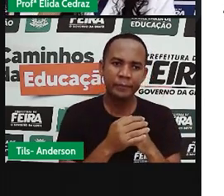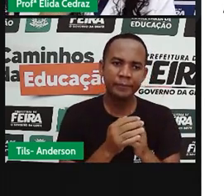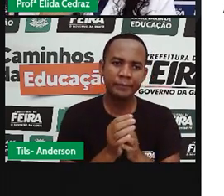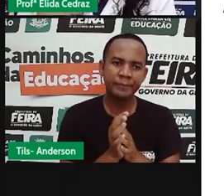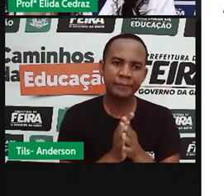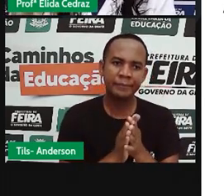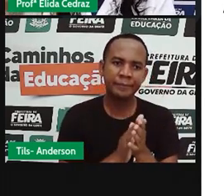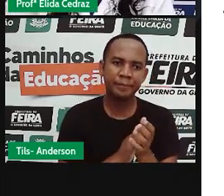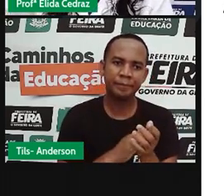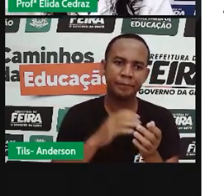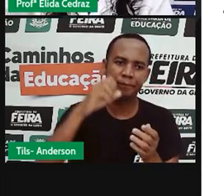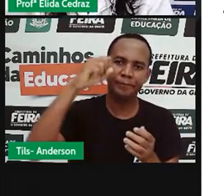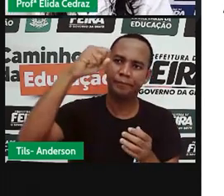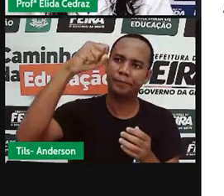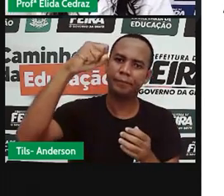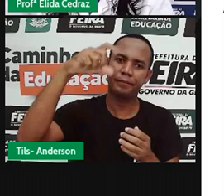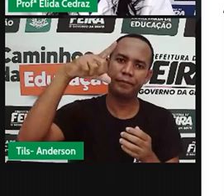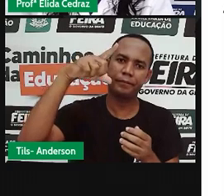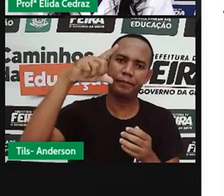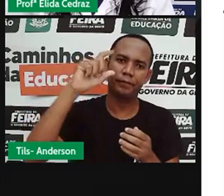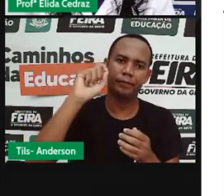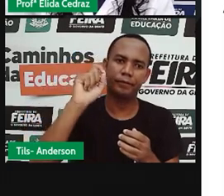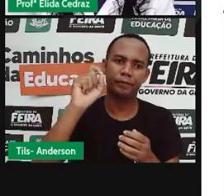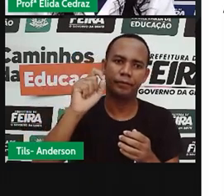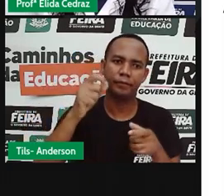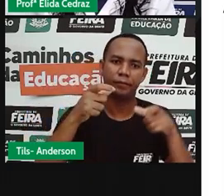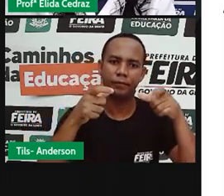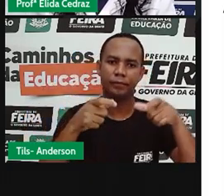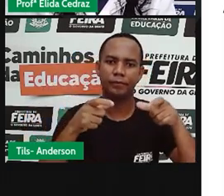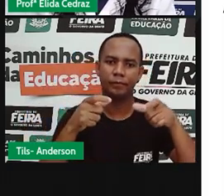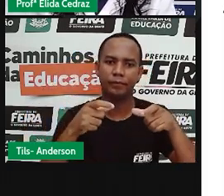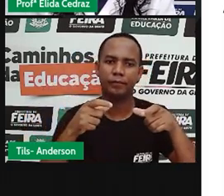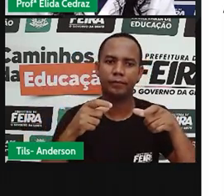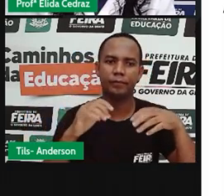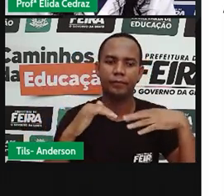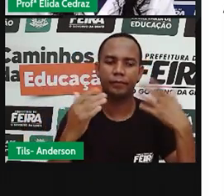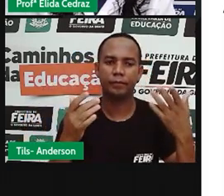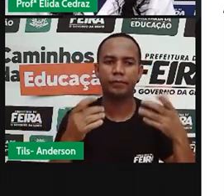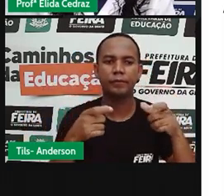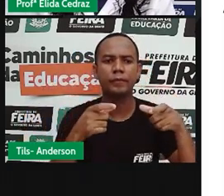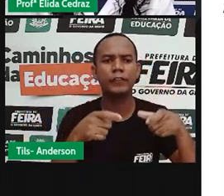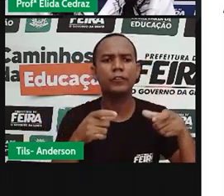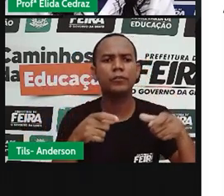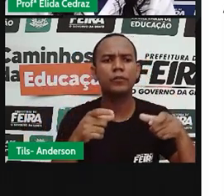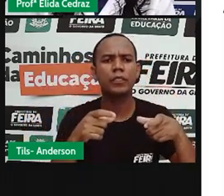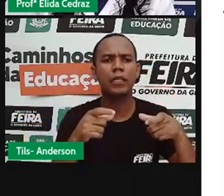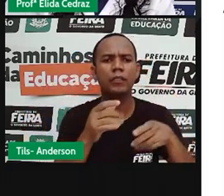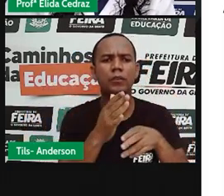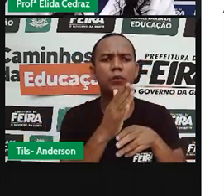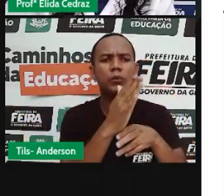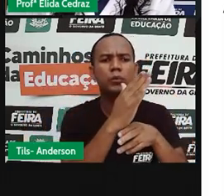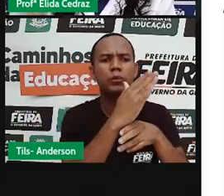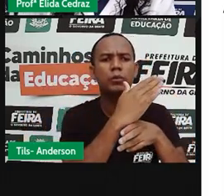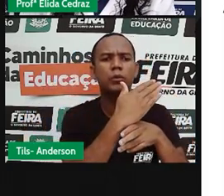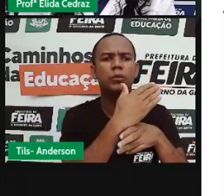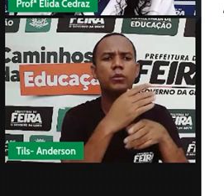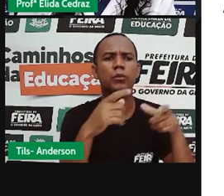lá. Se o sol está do lado direito, onde é que vai ficar a sombra?